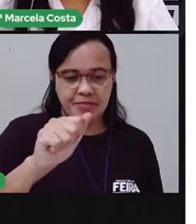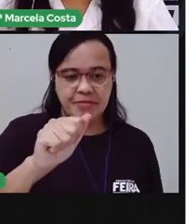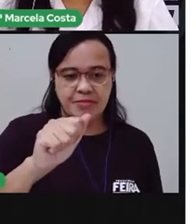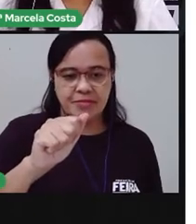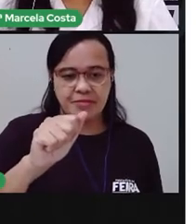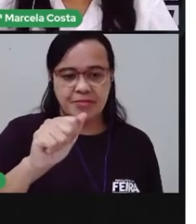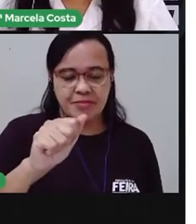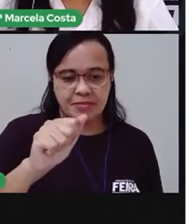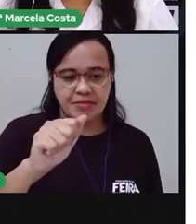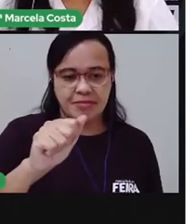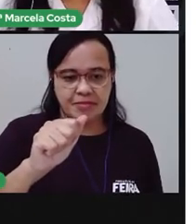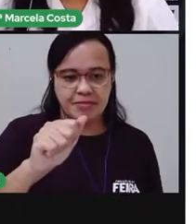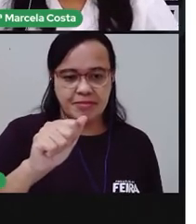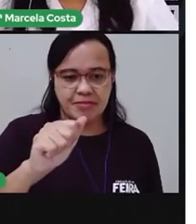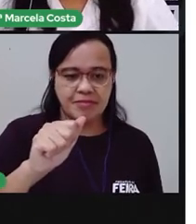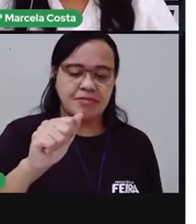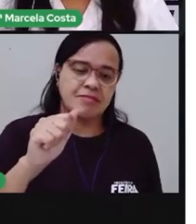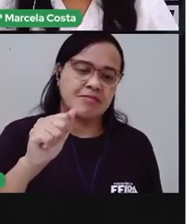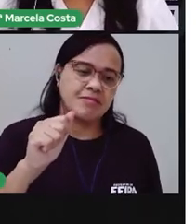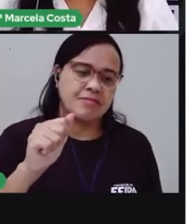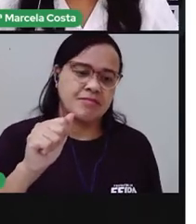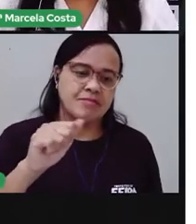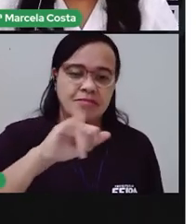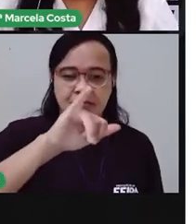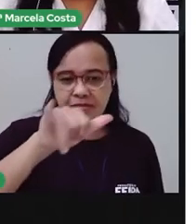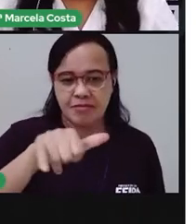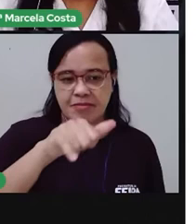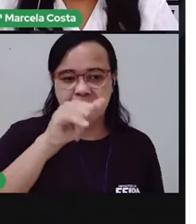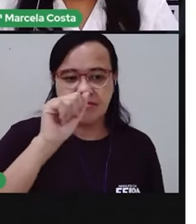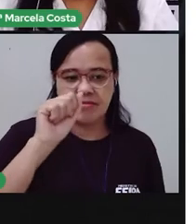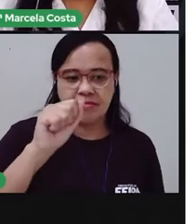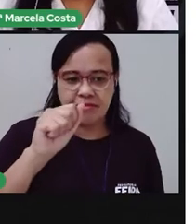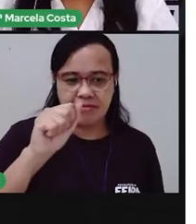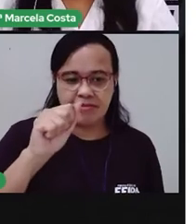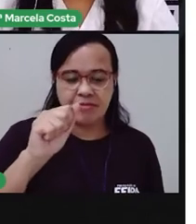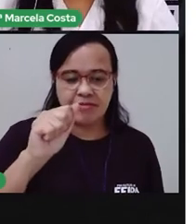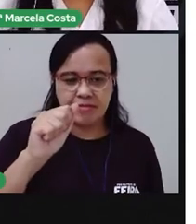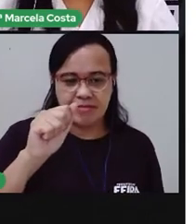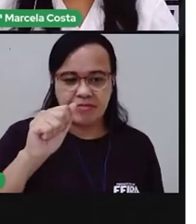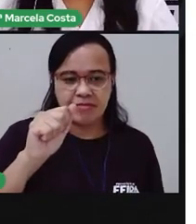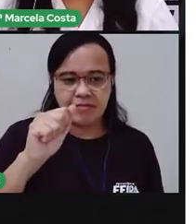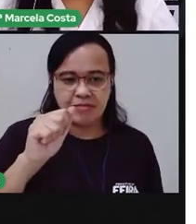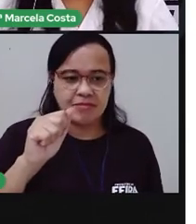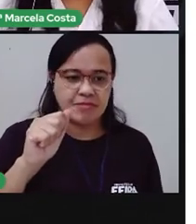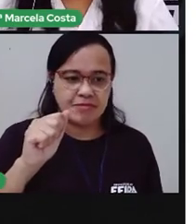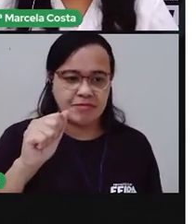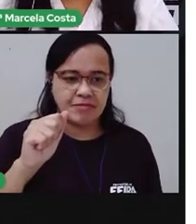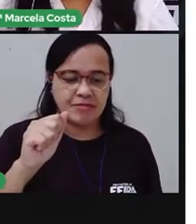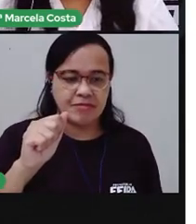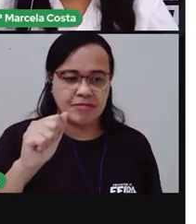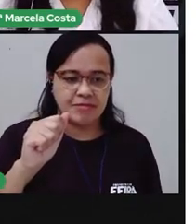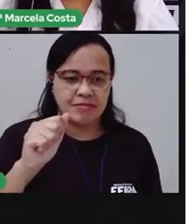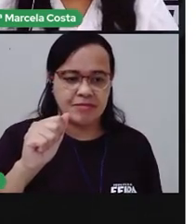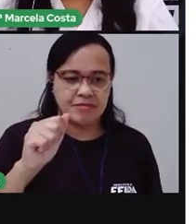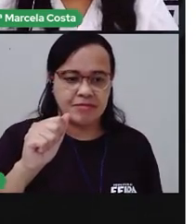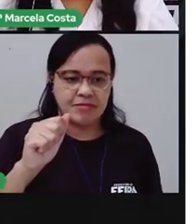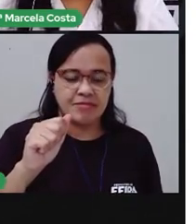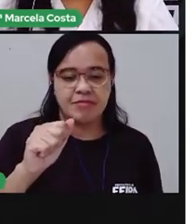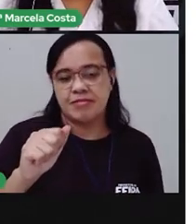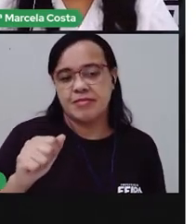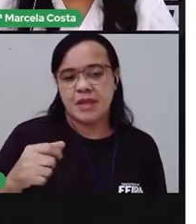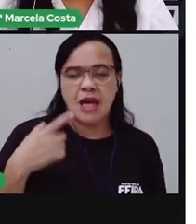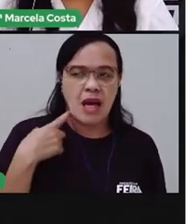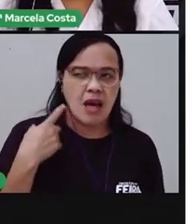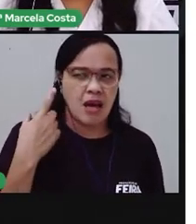Já. Esse J tá o nome da letra, mas o som é o som de gi, né?